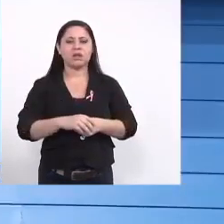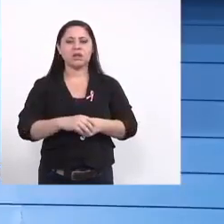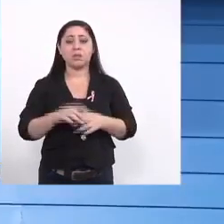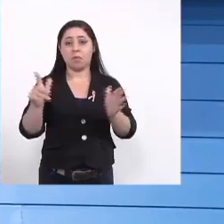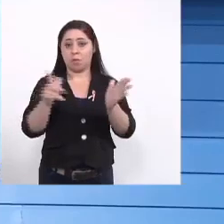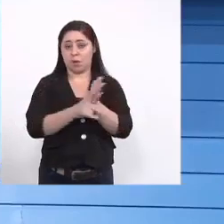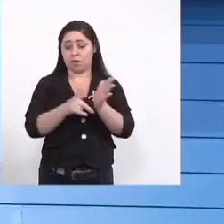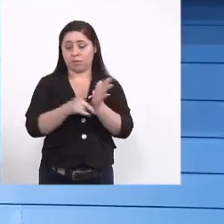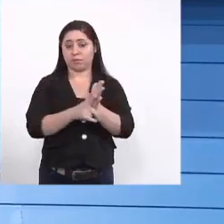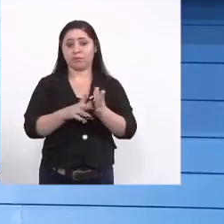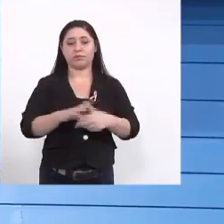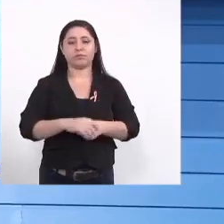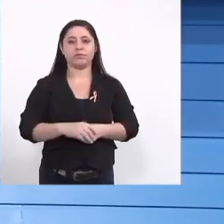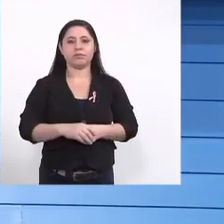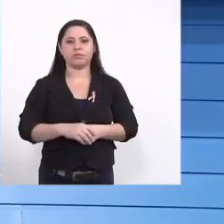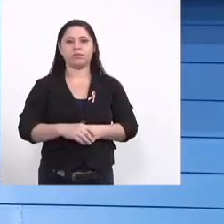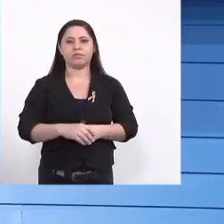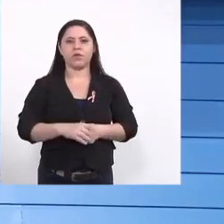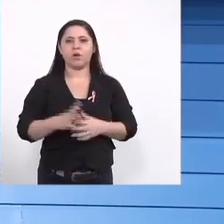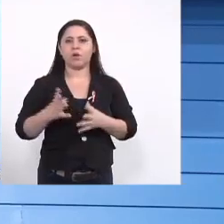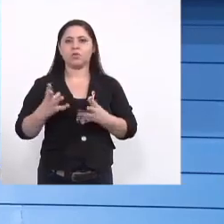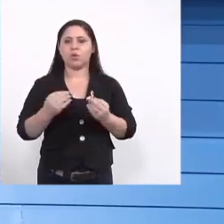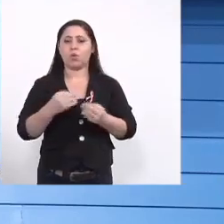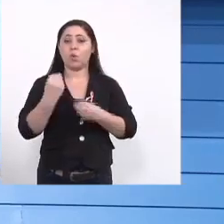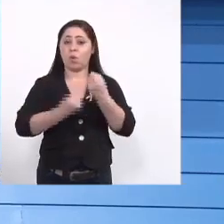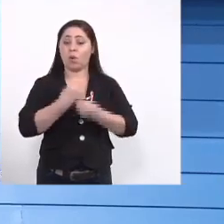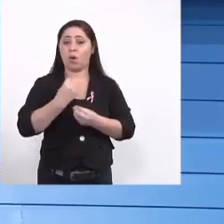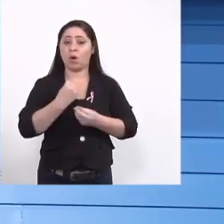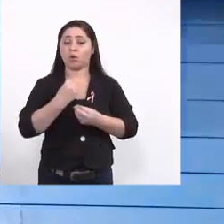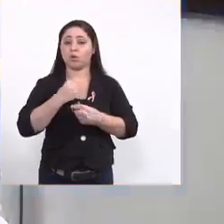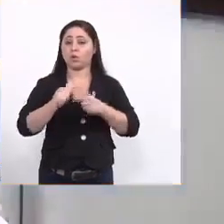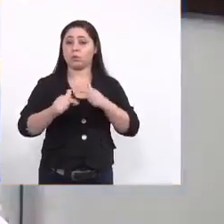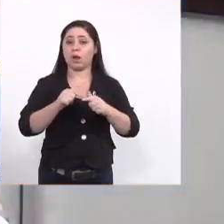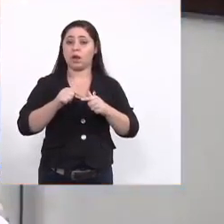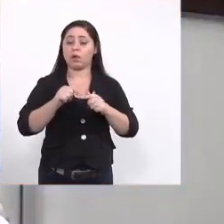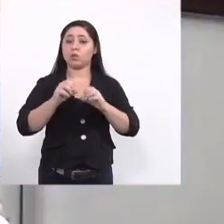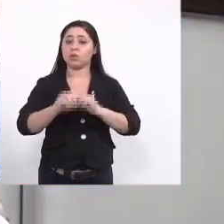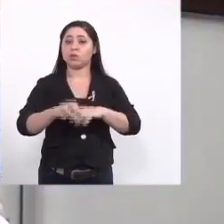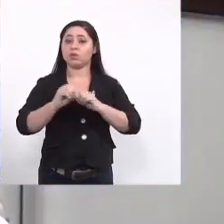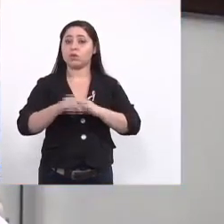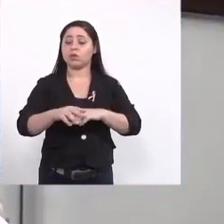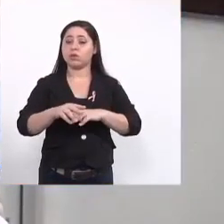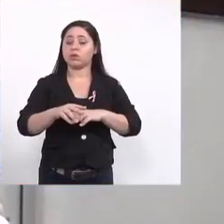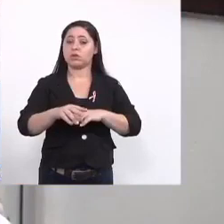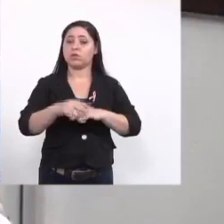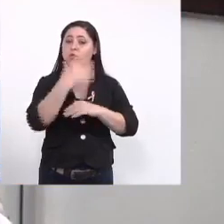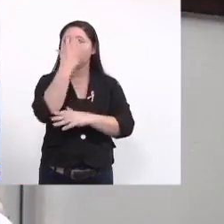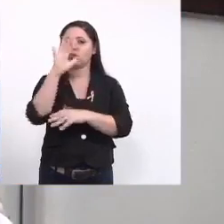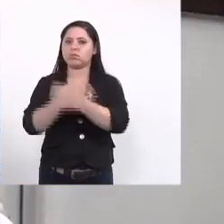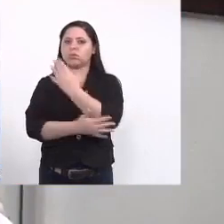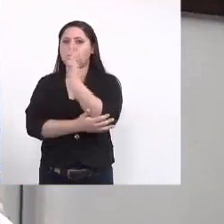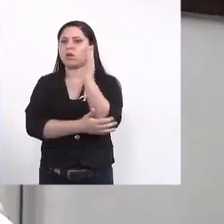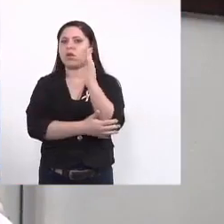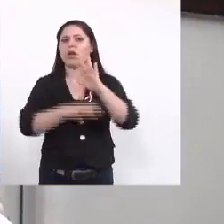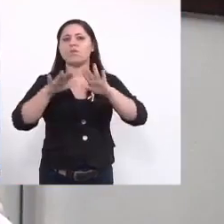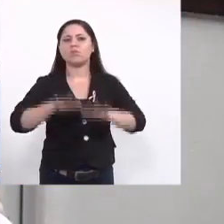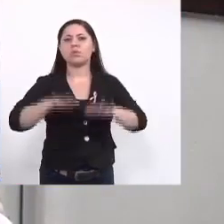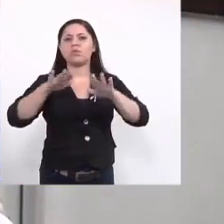papel muitas pessoas como eu trabalho com educação ambiental eu trabalho com a mobilização e